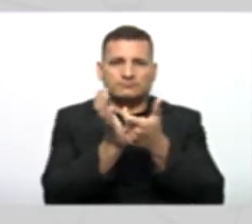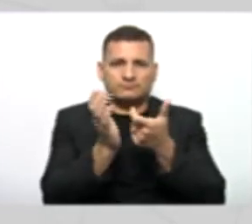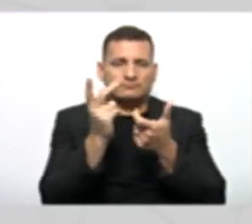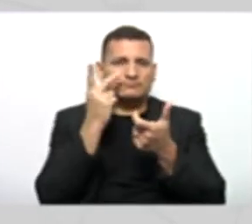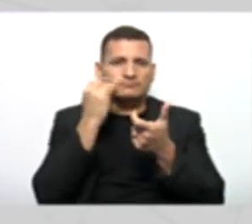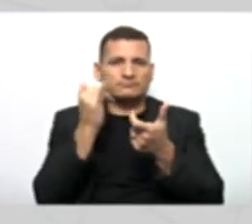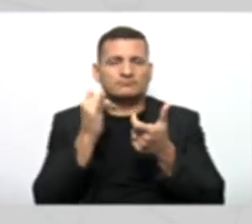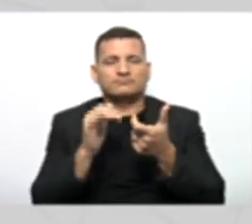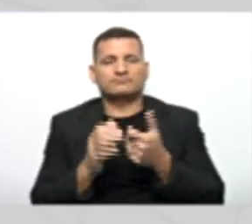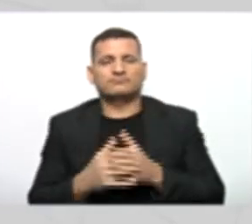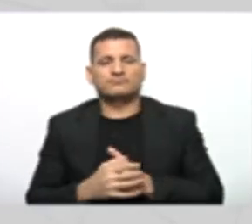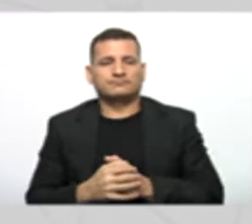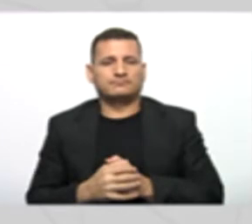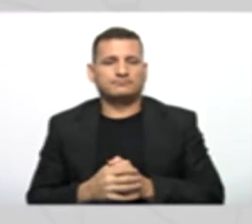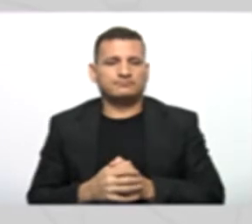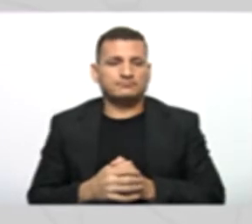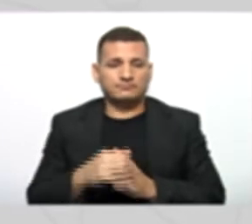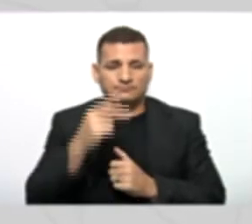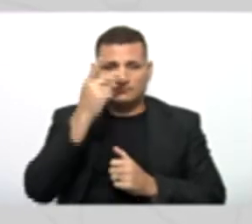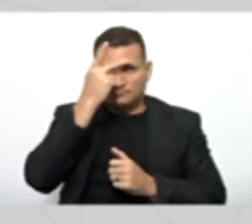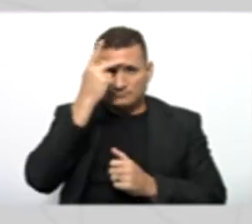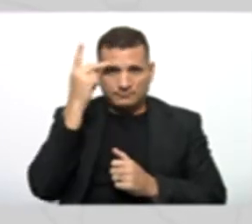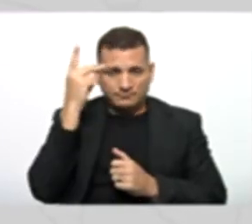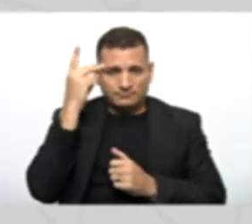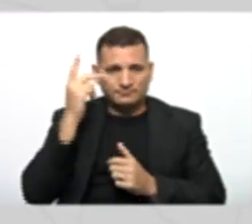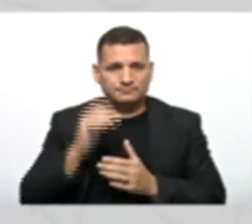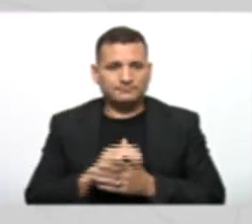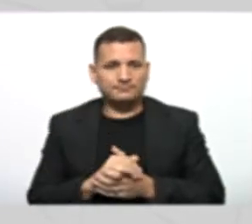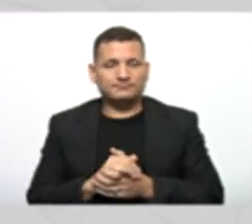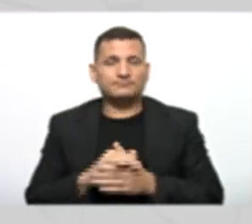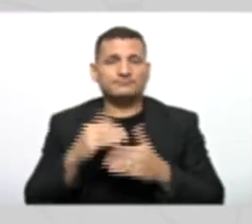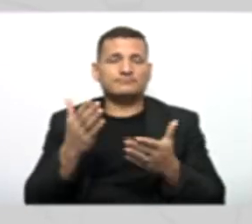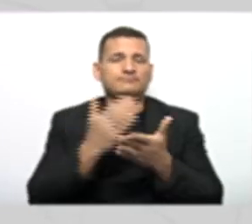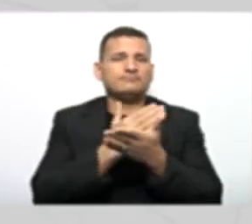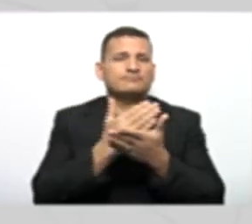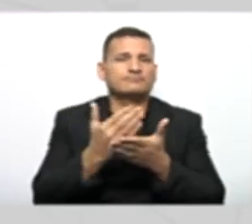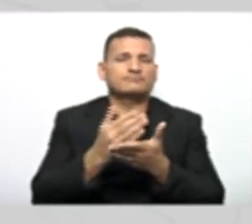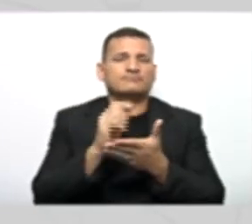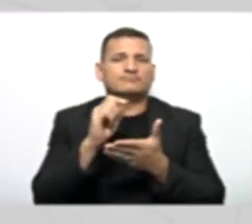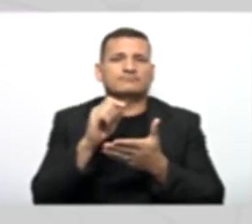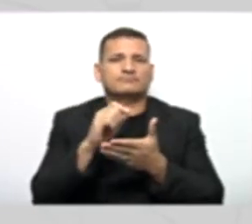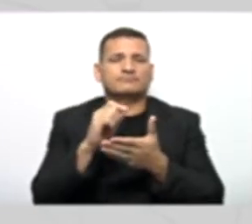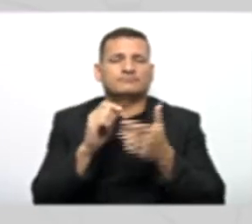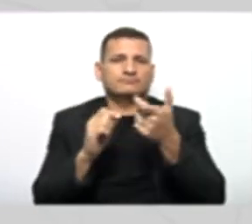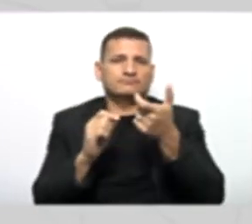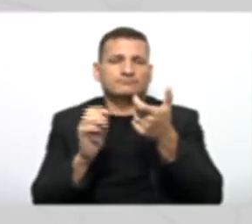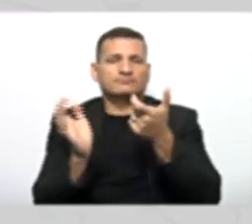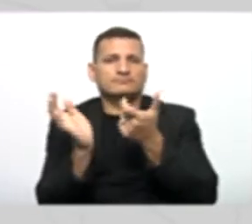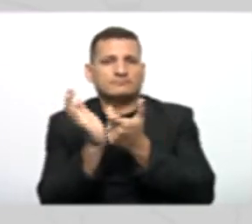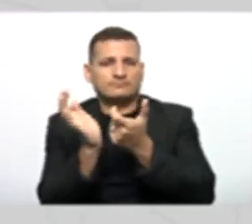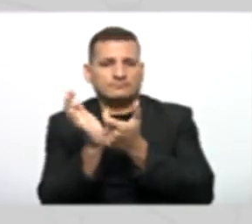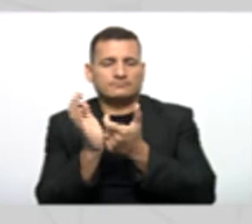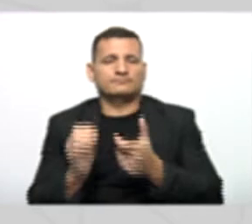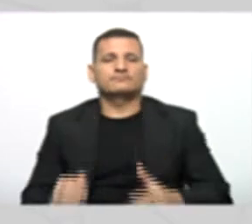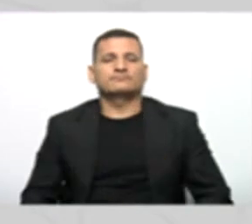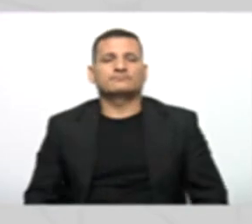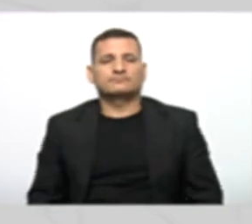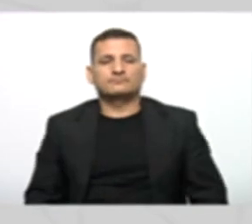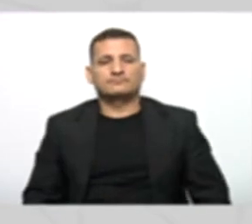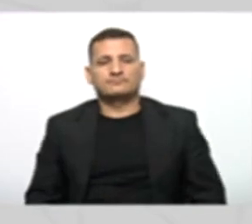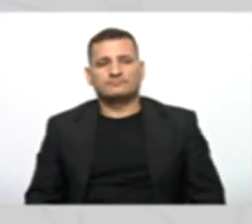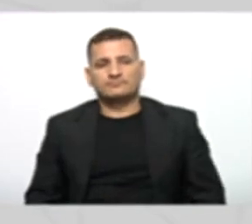que era a classe pessoa. Então, nós vamos começar criando essa classe pai. Ok? Então, vamos lá.